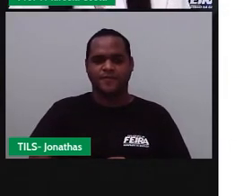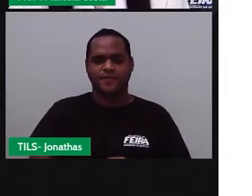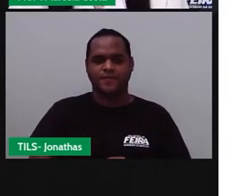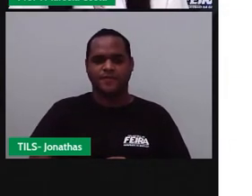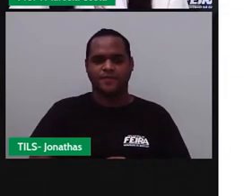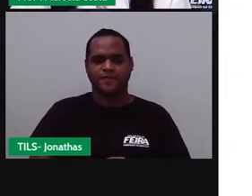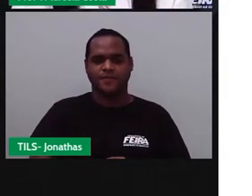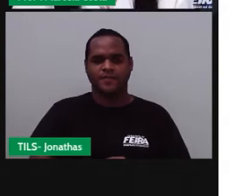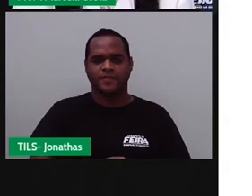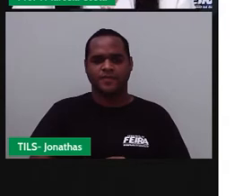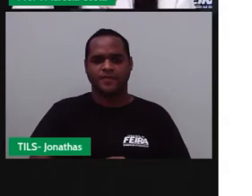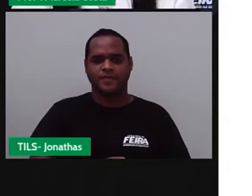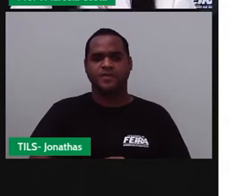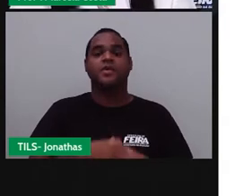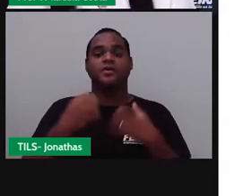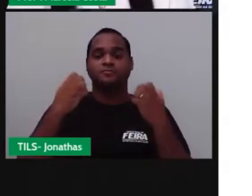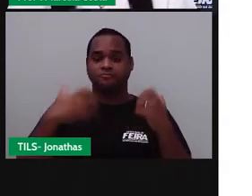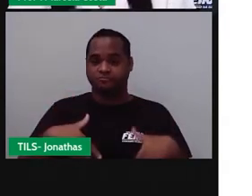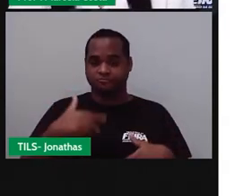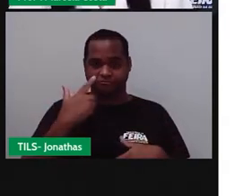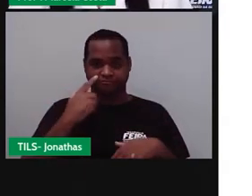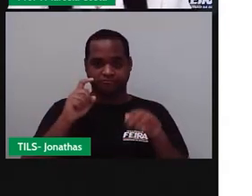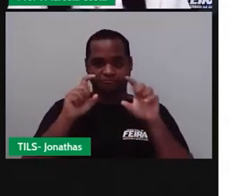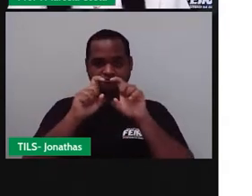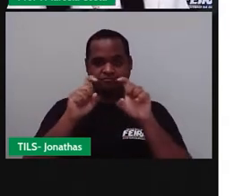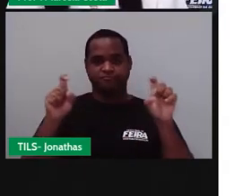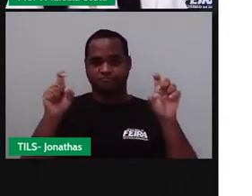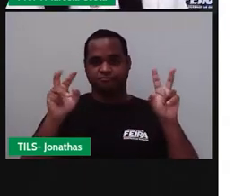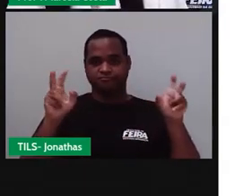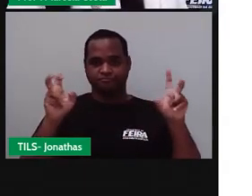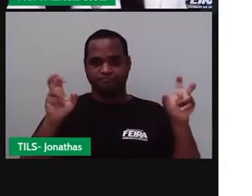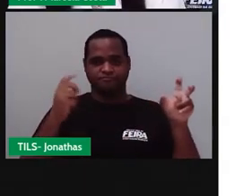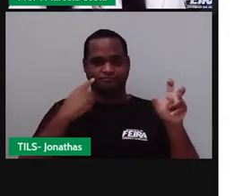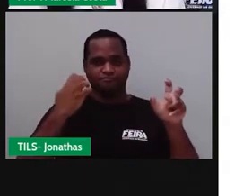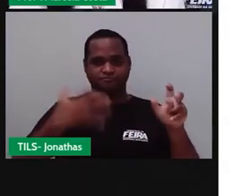Então, a reportagem, o título da reportagem é esse aqui.